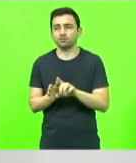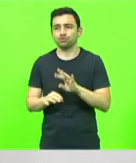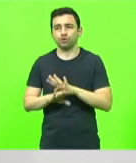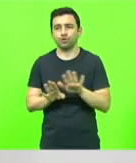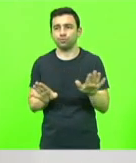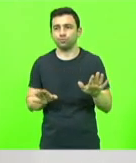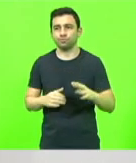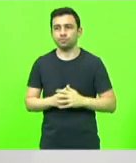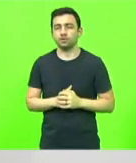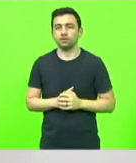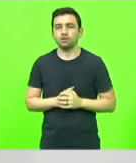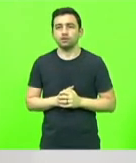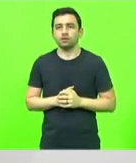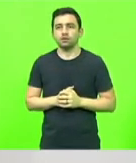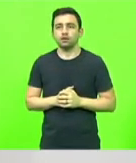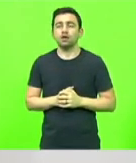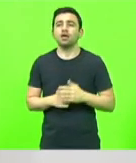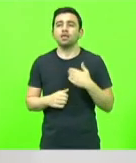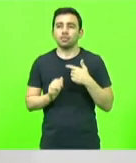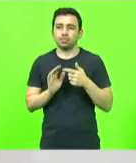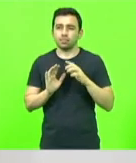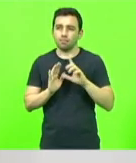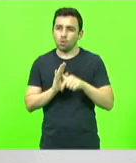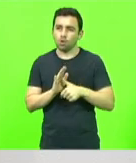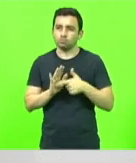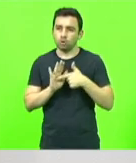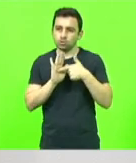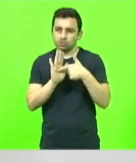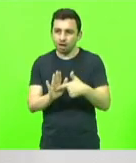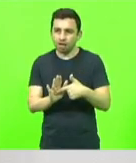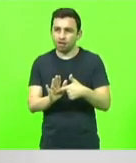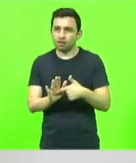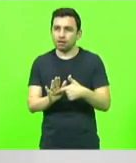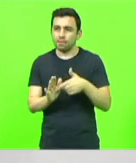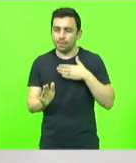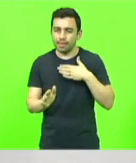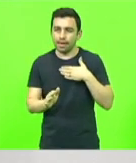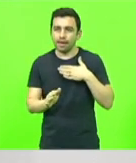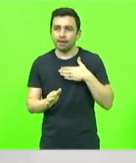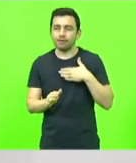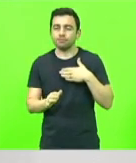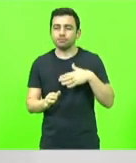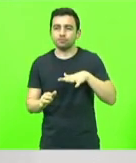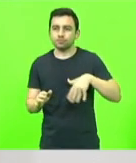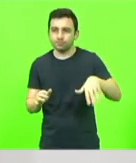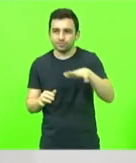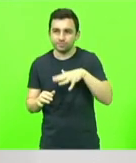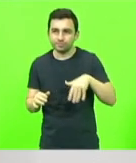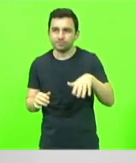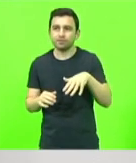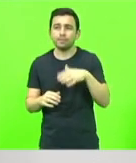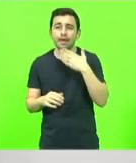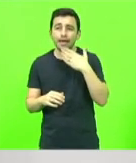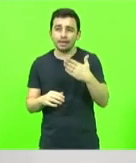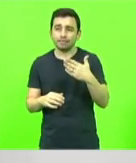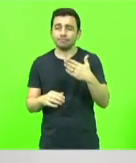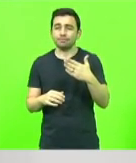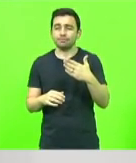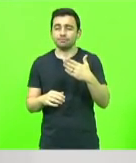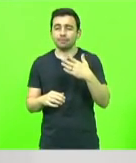Então, eu quero, depois de mostrar estas imagens de agora, pedir aqui a todos os deputados e deputadas,